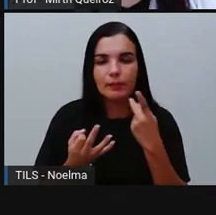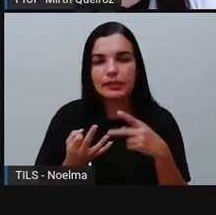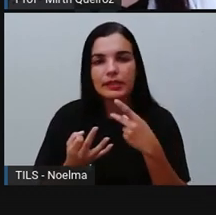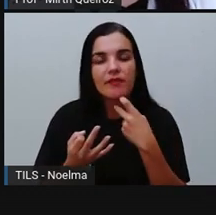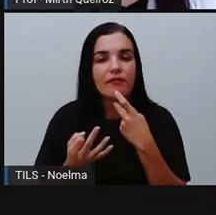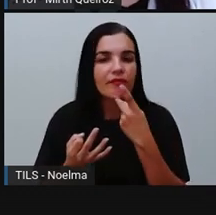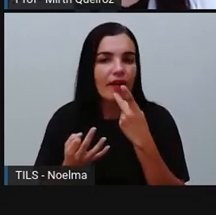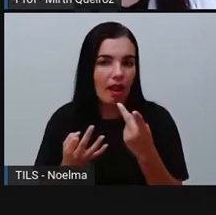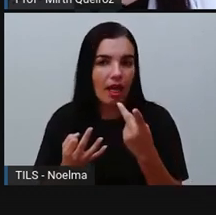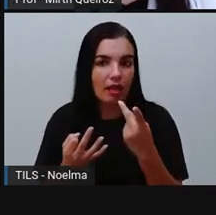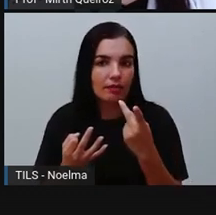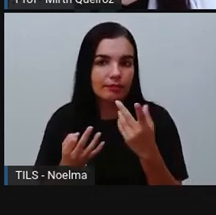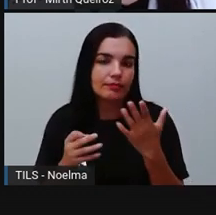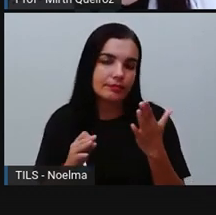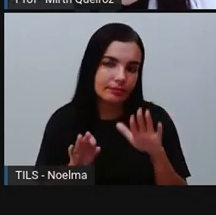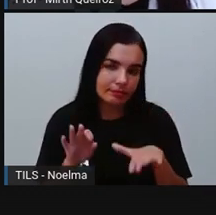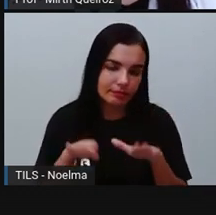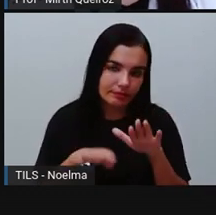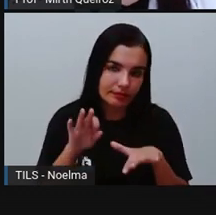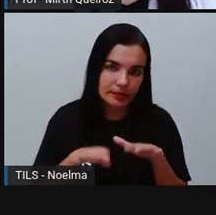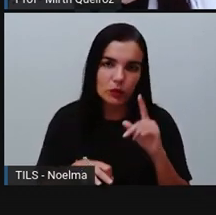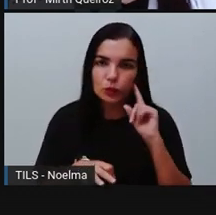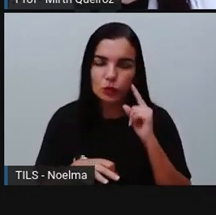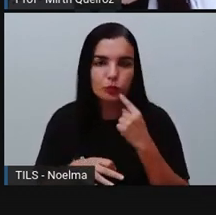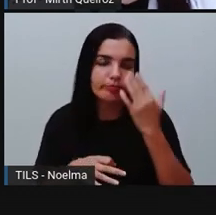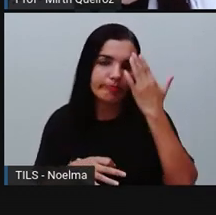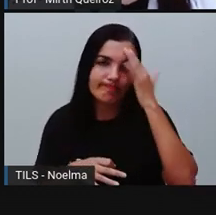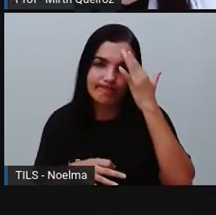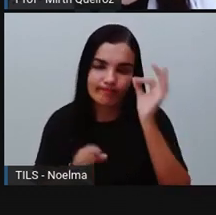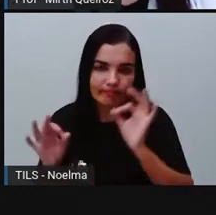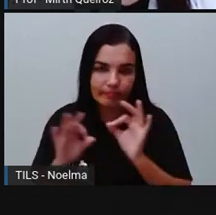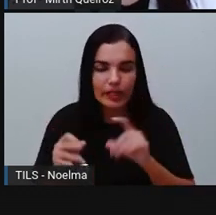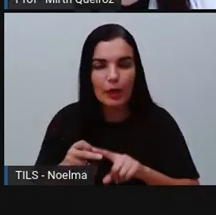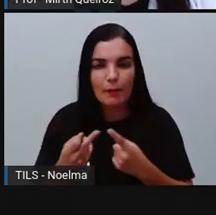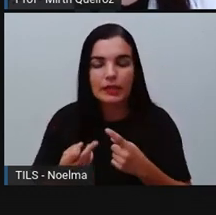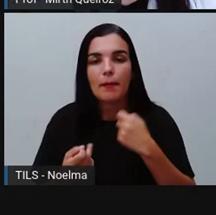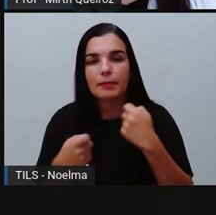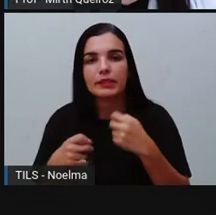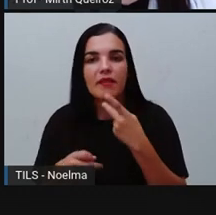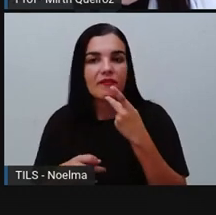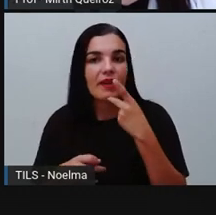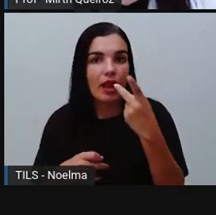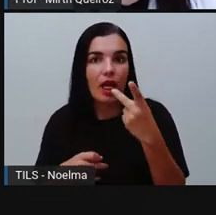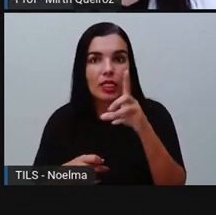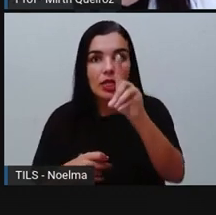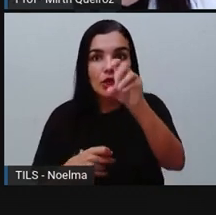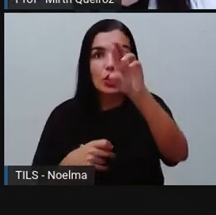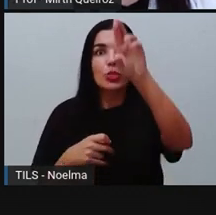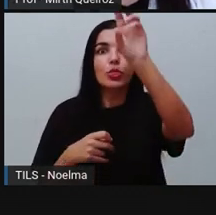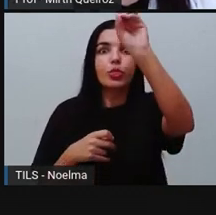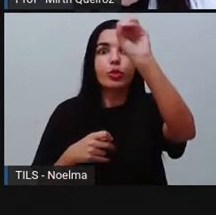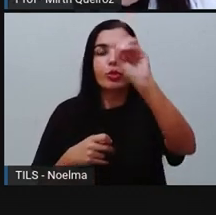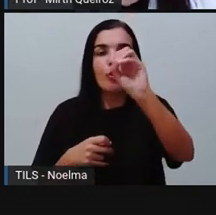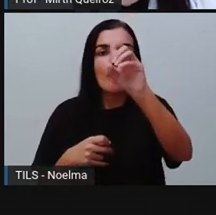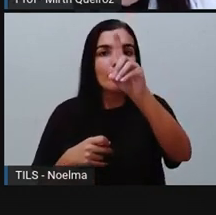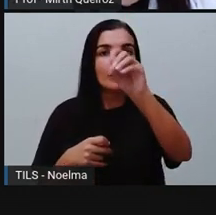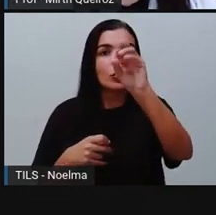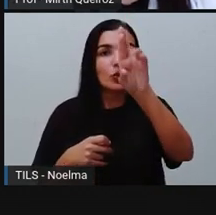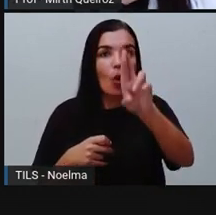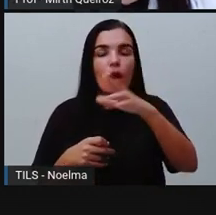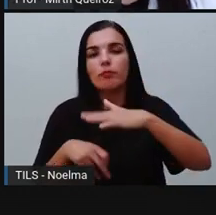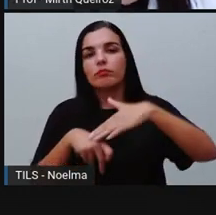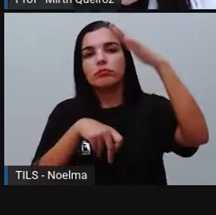O do emite com maior intensidade, né? Tem maior ênfase aí dentro dessa